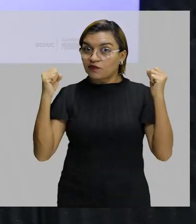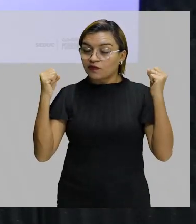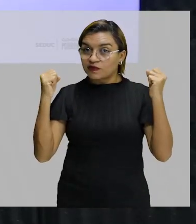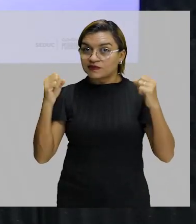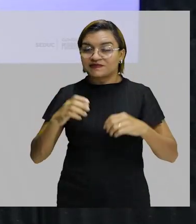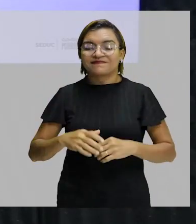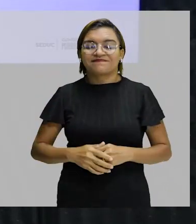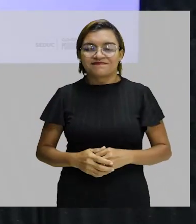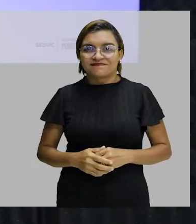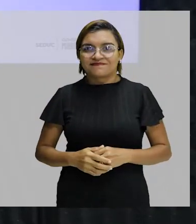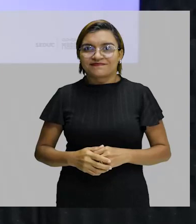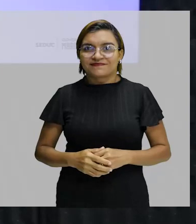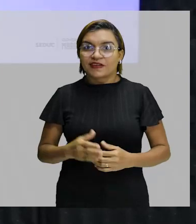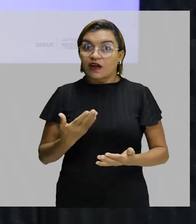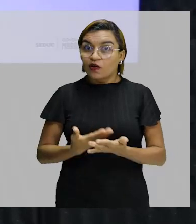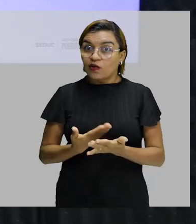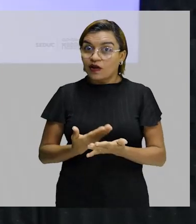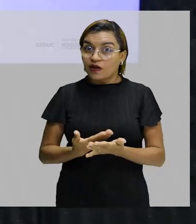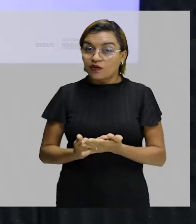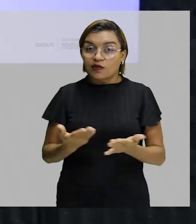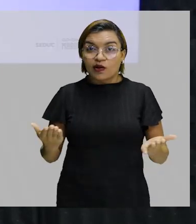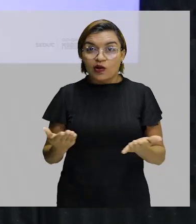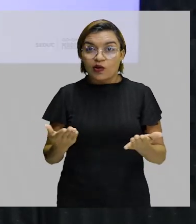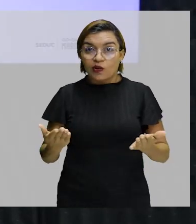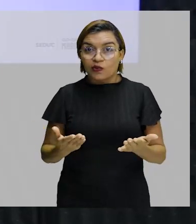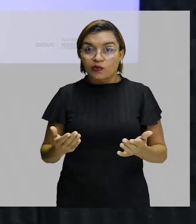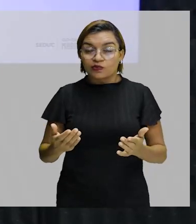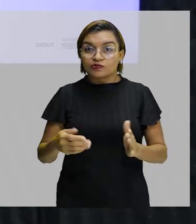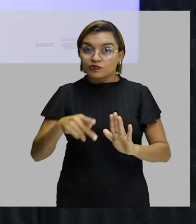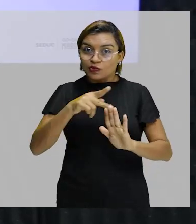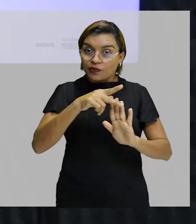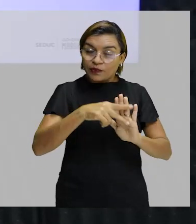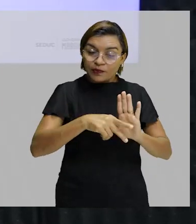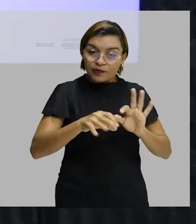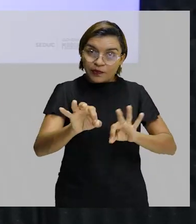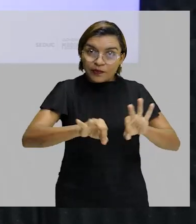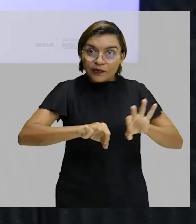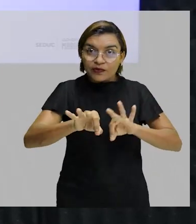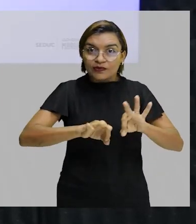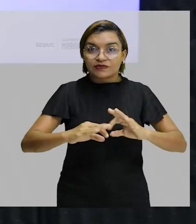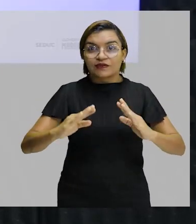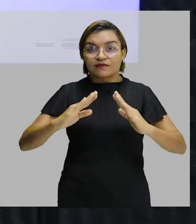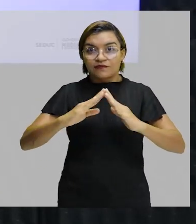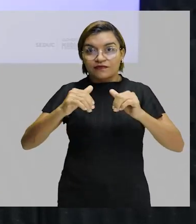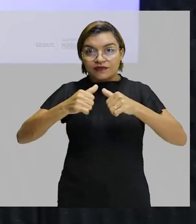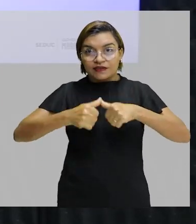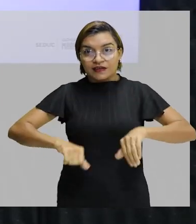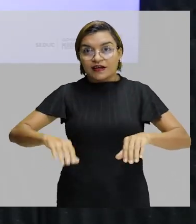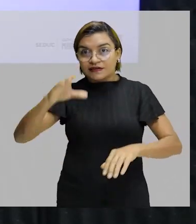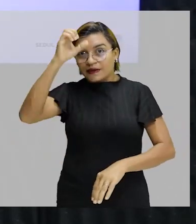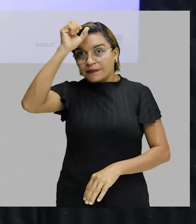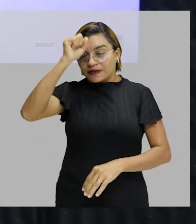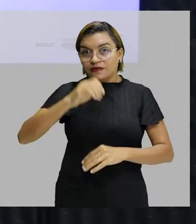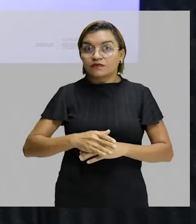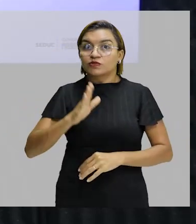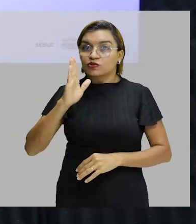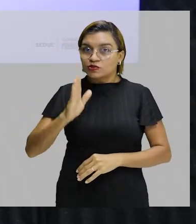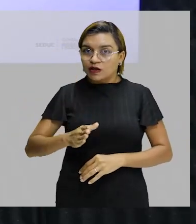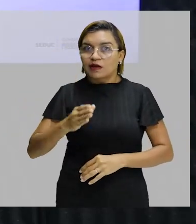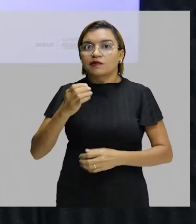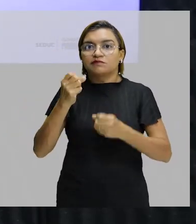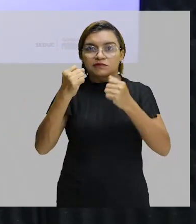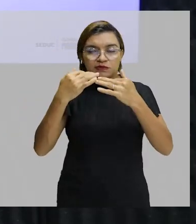hoje, nosso projeto Fique em Casa Aprendendo, eu irei estar continuando com esse conteúdo de atletismo. Já falei do histórico do